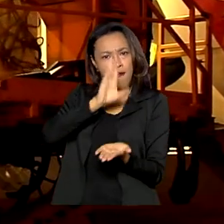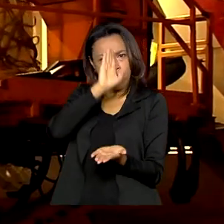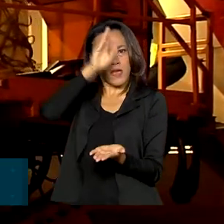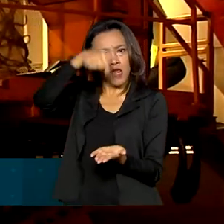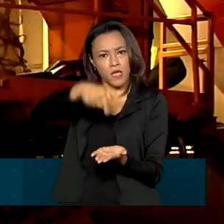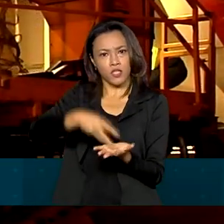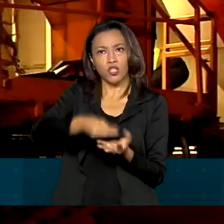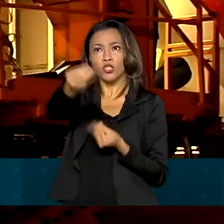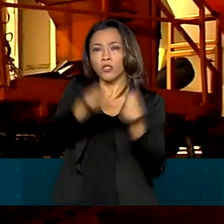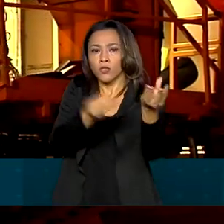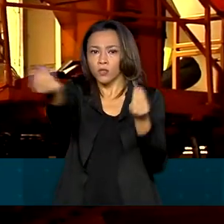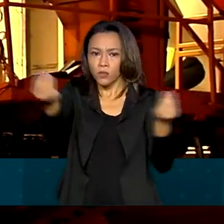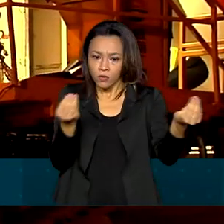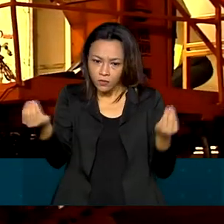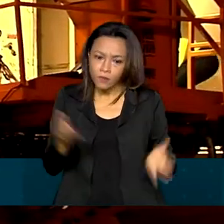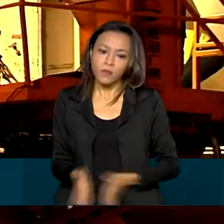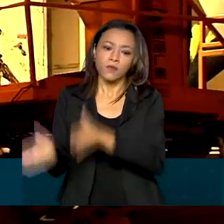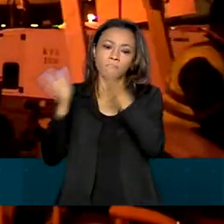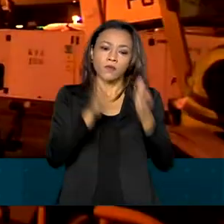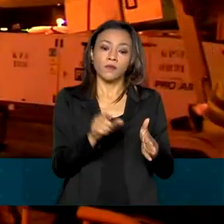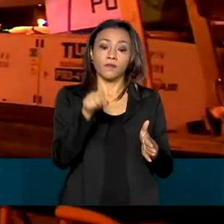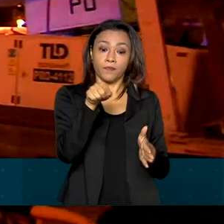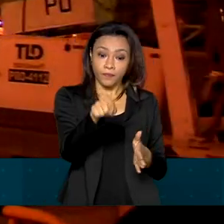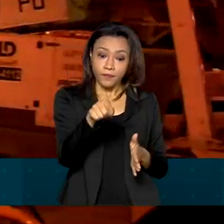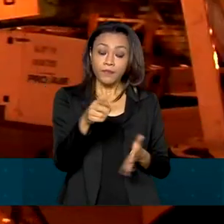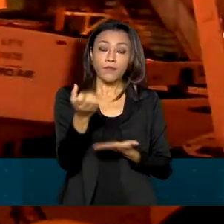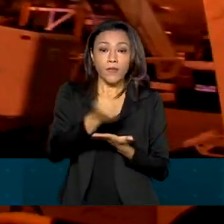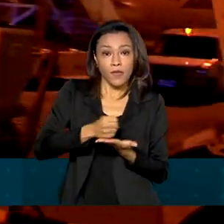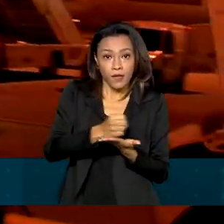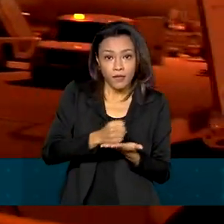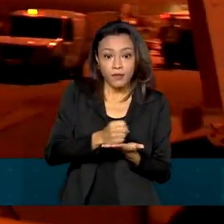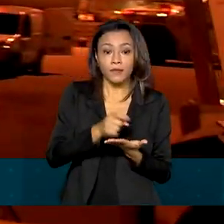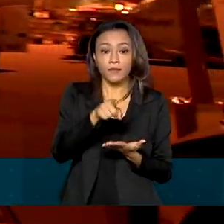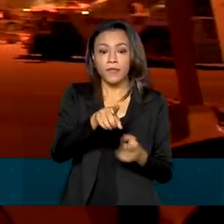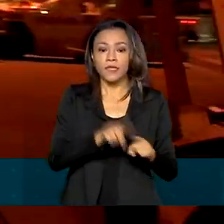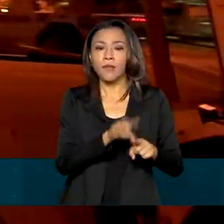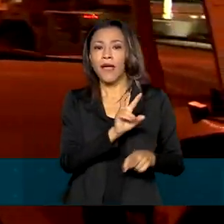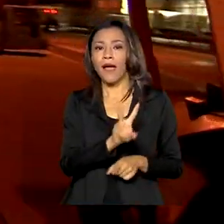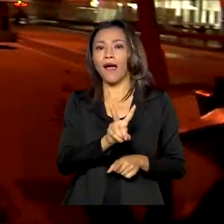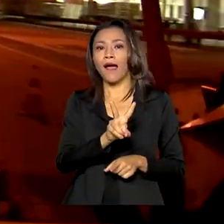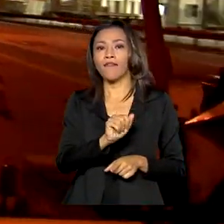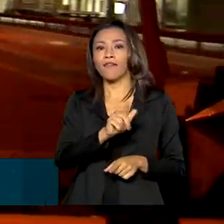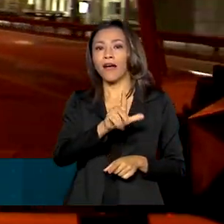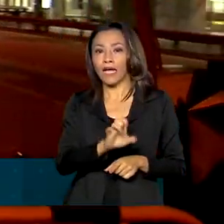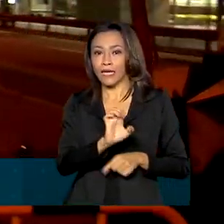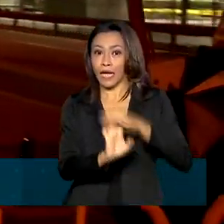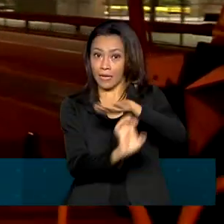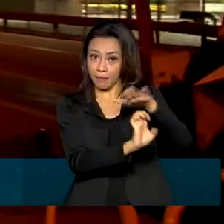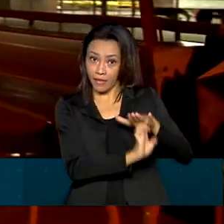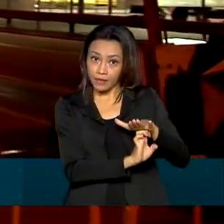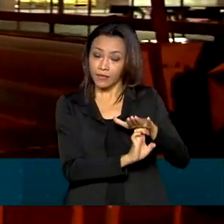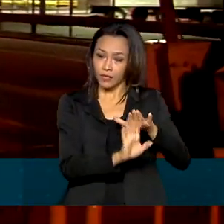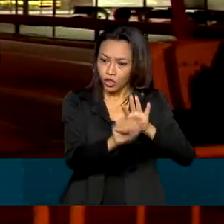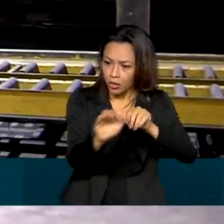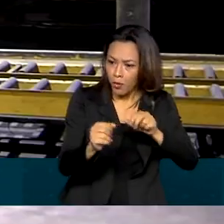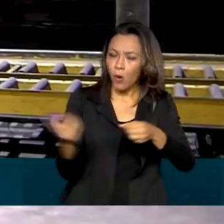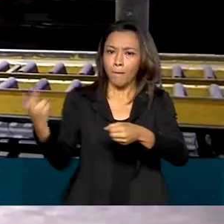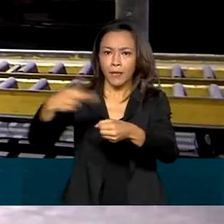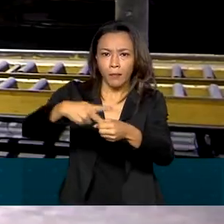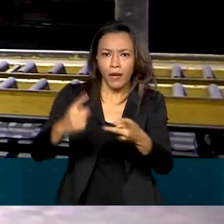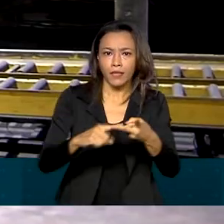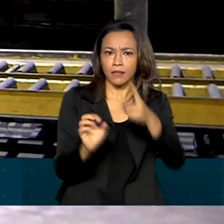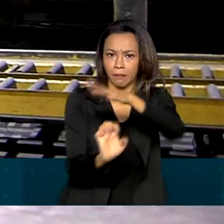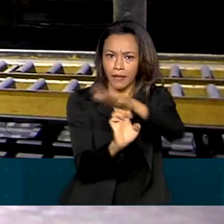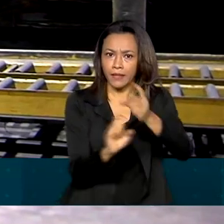são fruto de uma ação solidária contra a Covid-19. A Vale do Rio Doce comandou a iniciativa e uniu empresas como Petrobras,